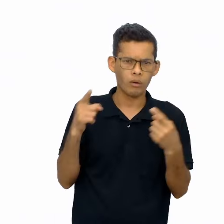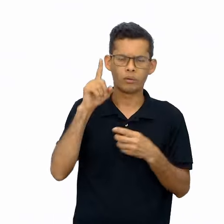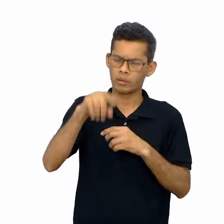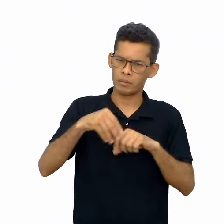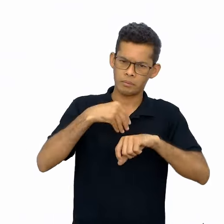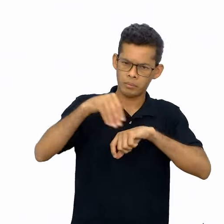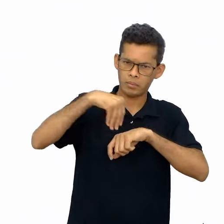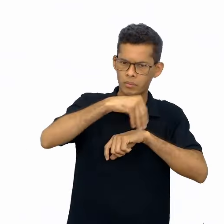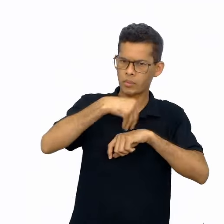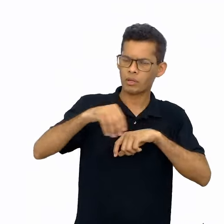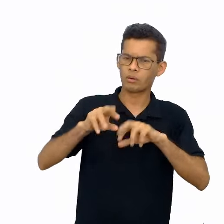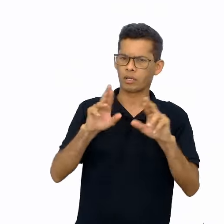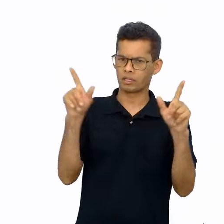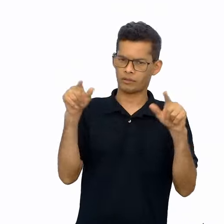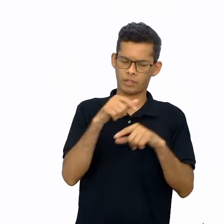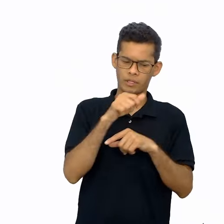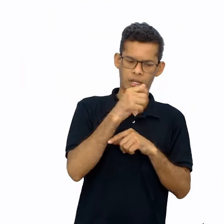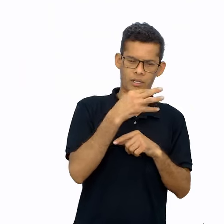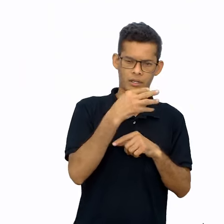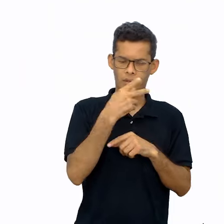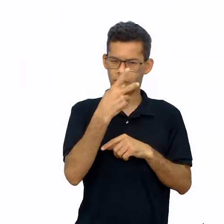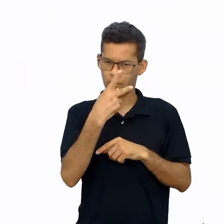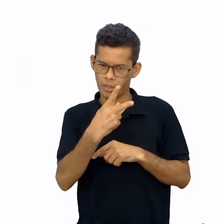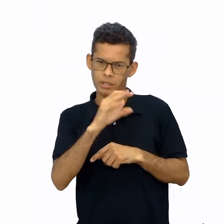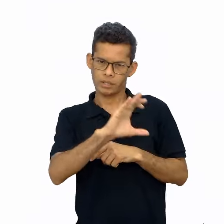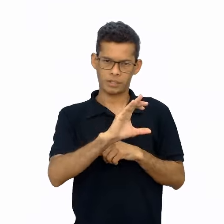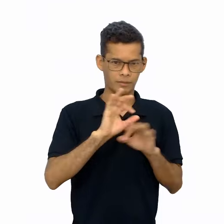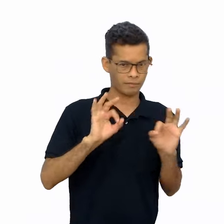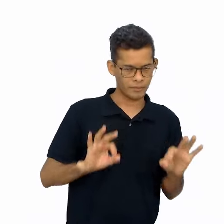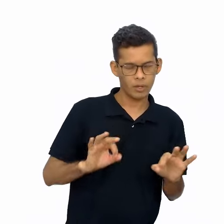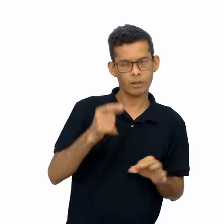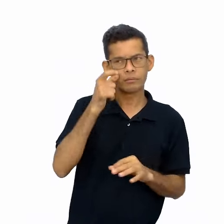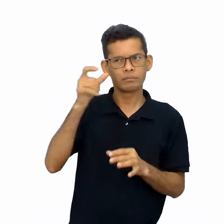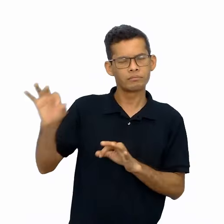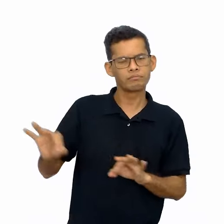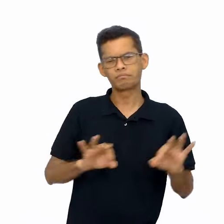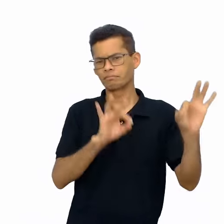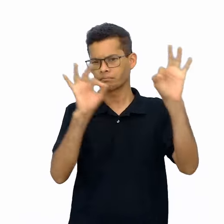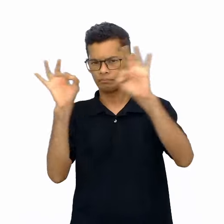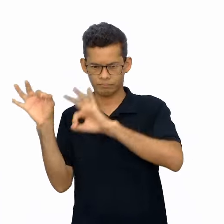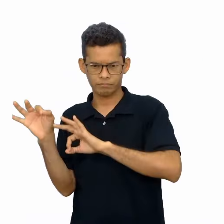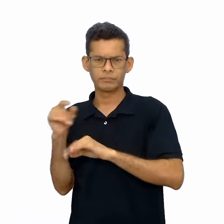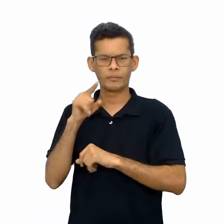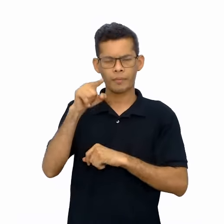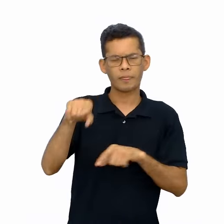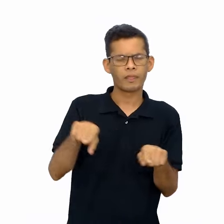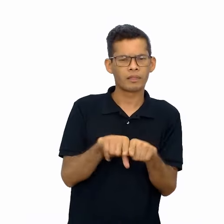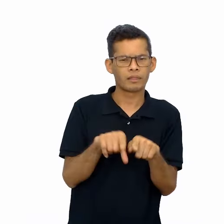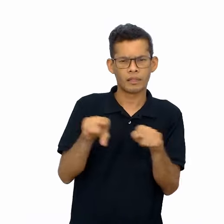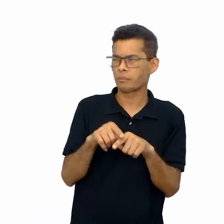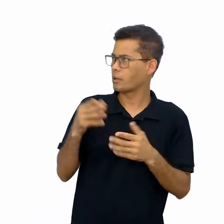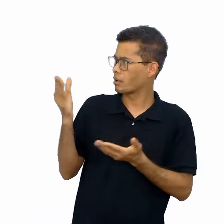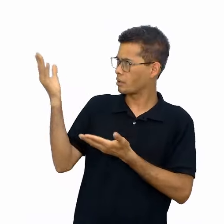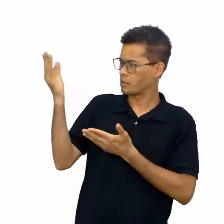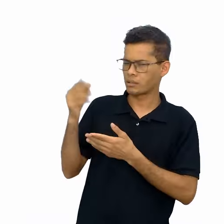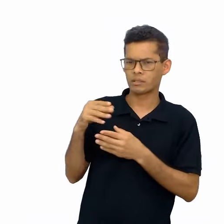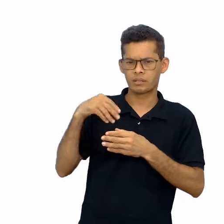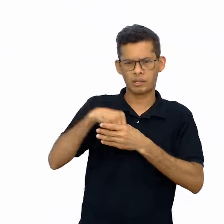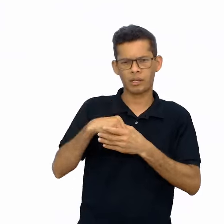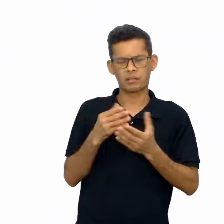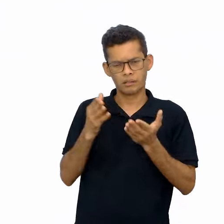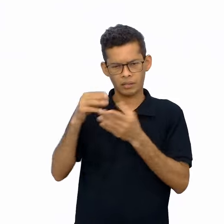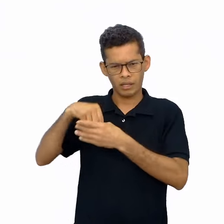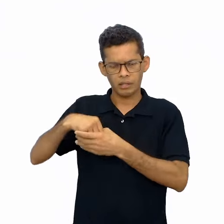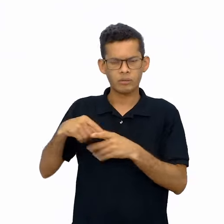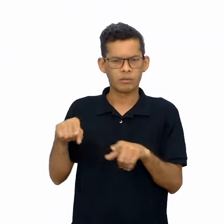etapa, e aí é só assistir, né? E o conteúdo utilizado na formação também está disponível ao lado do